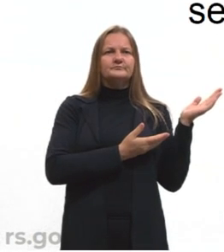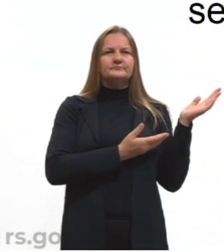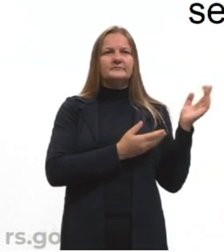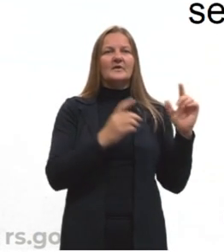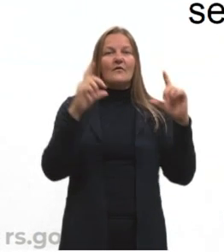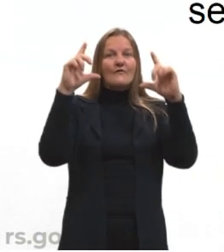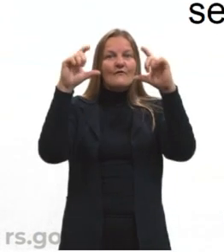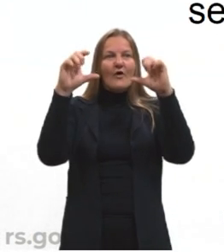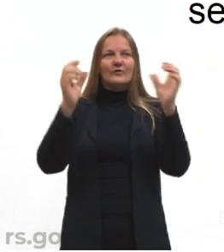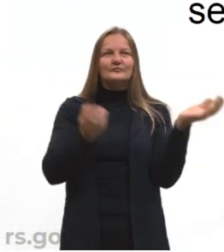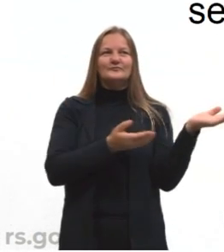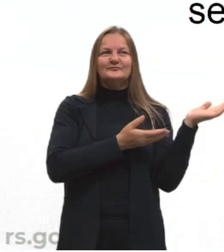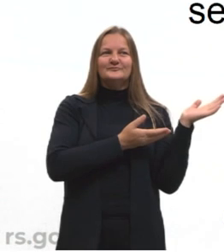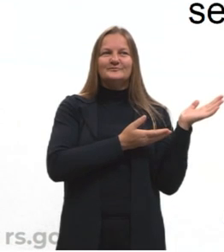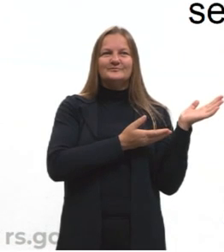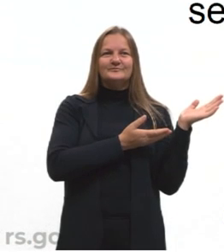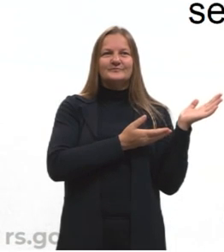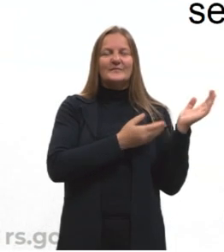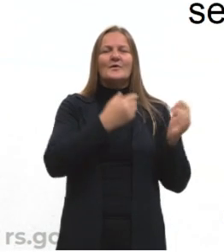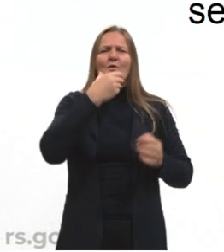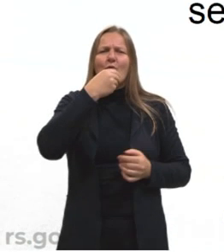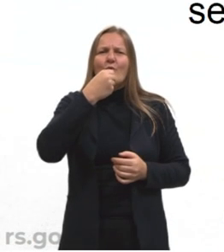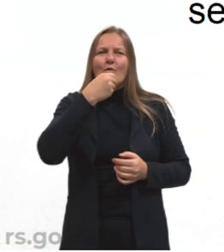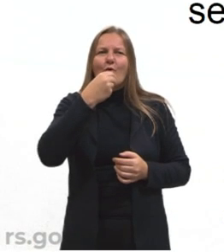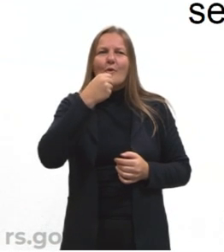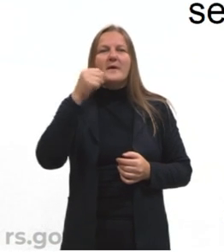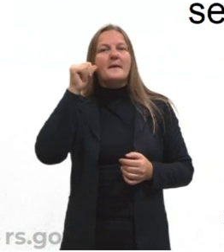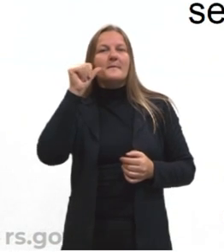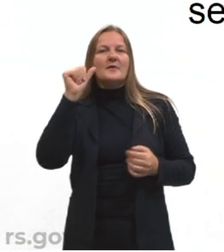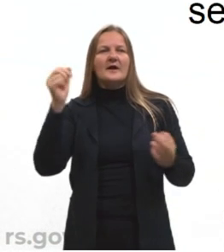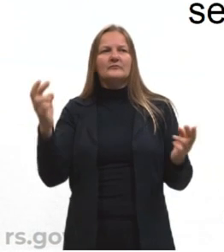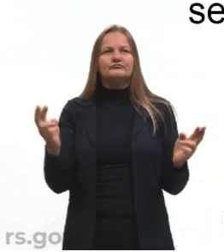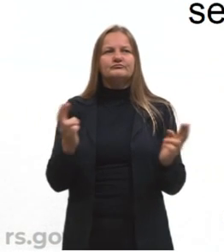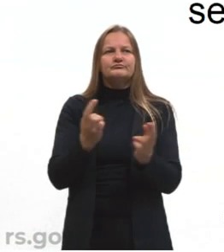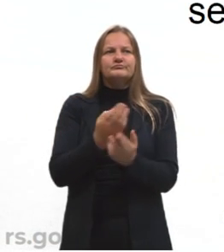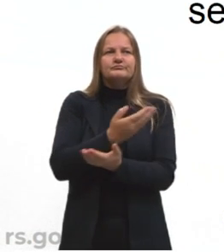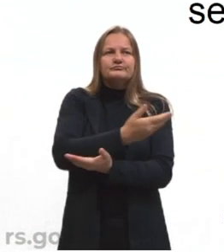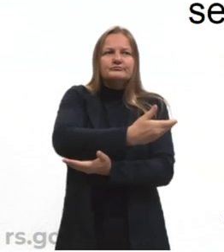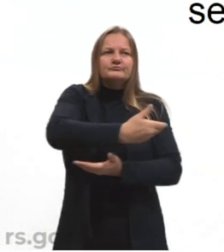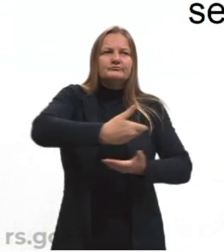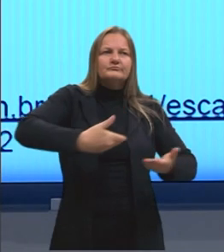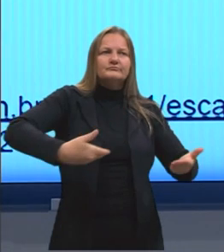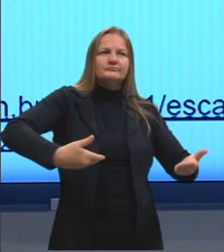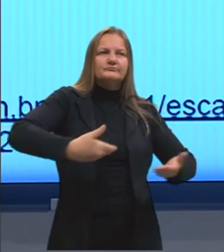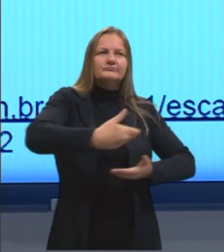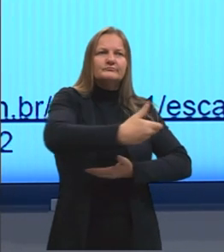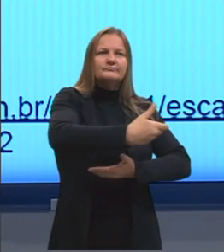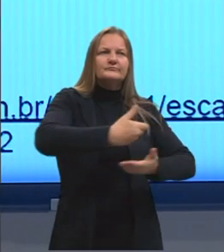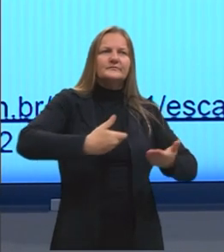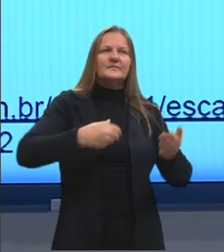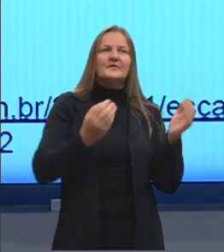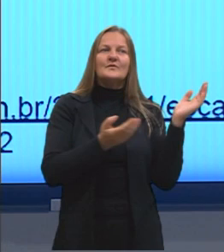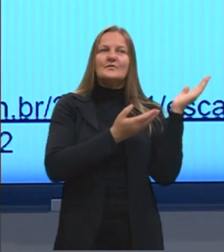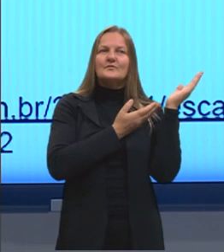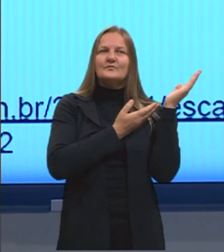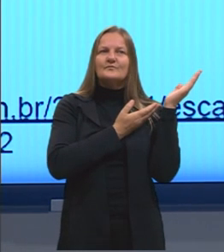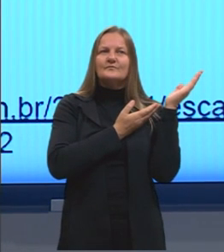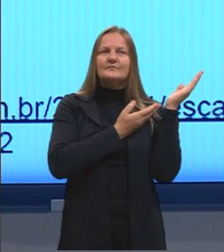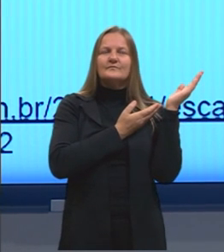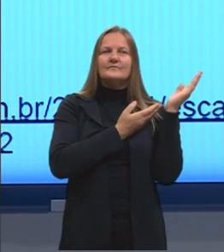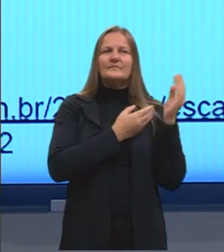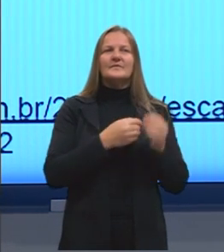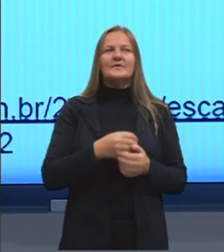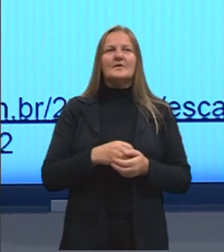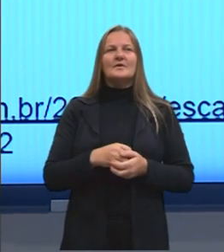vocês que mostra um homem e uma mulher. A gente consegue ver essa questão de troca, a